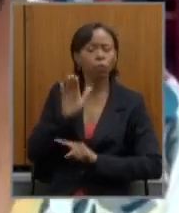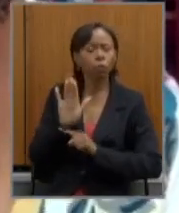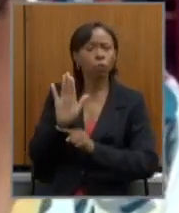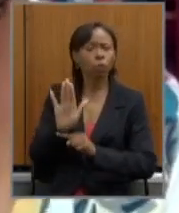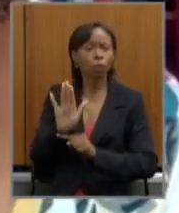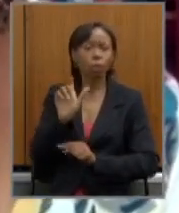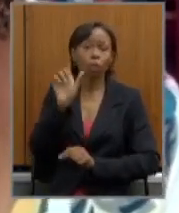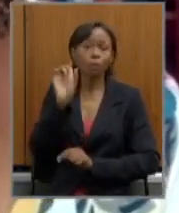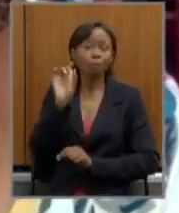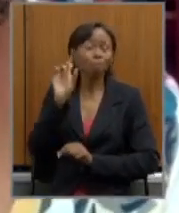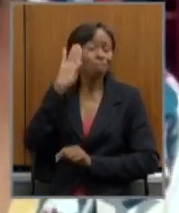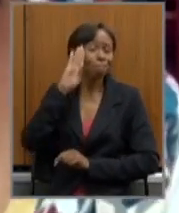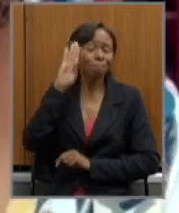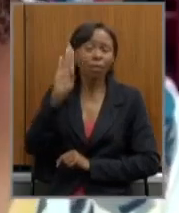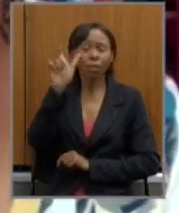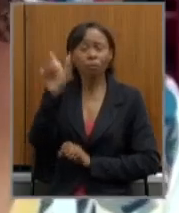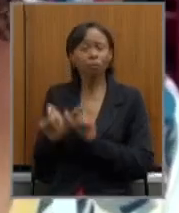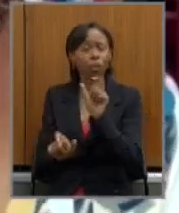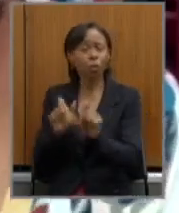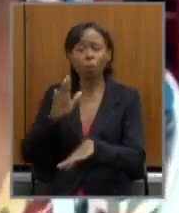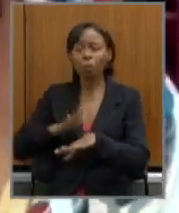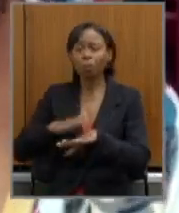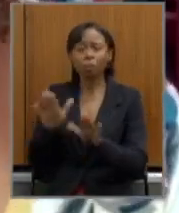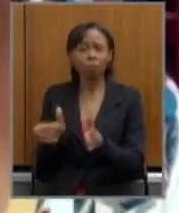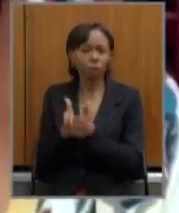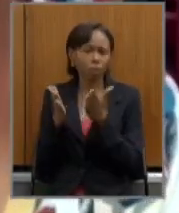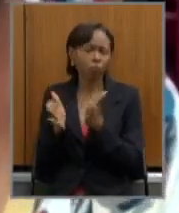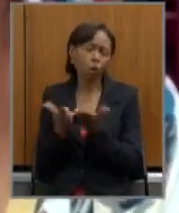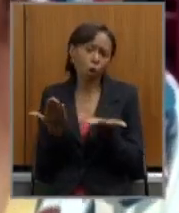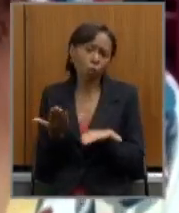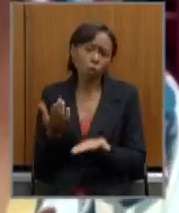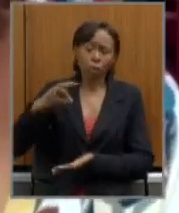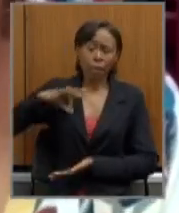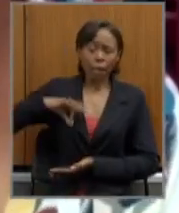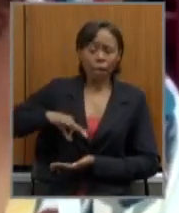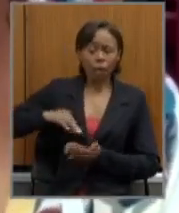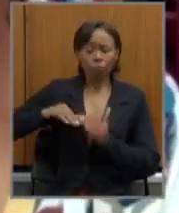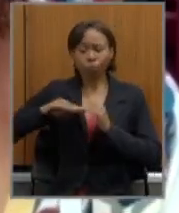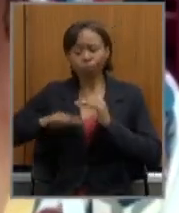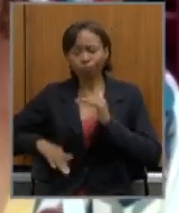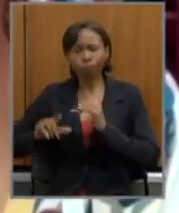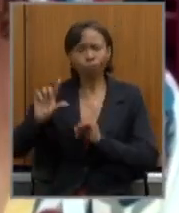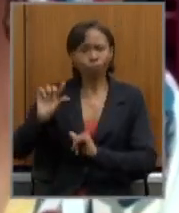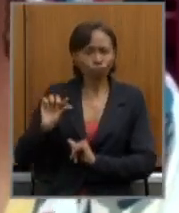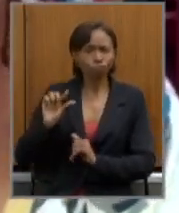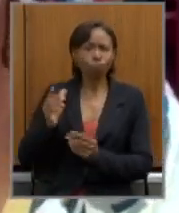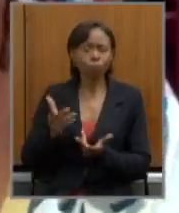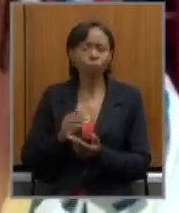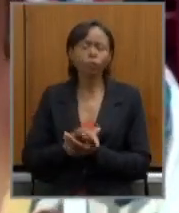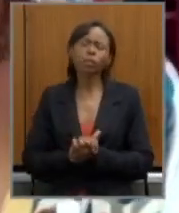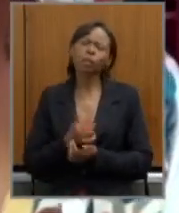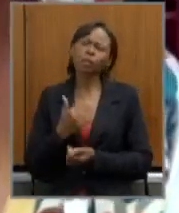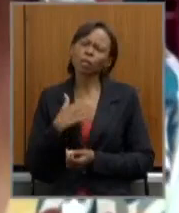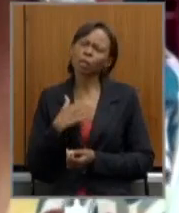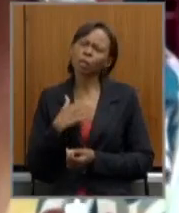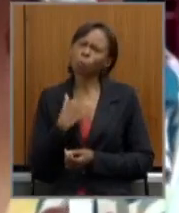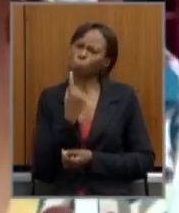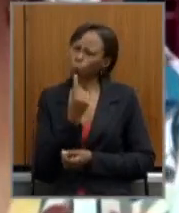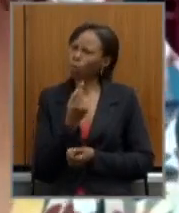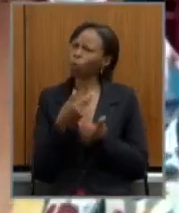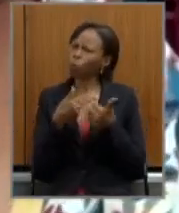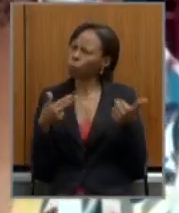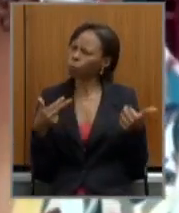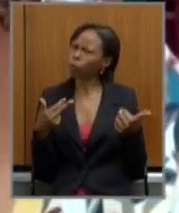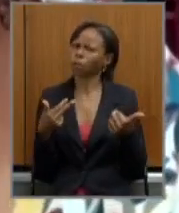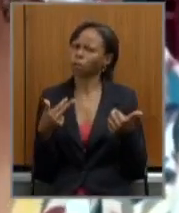aqueles que ganham mais pobre um salário menor mas eu queria questionar um ponto que eu venho insistindo